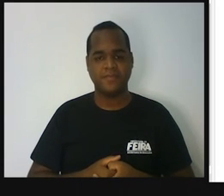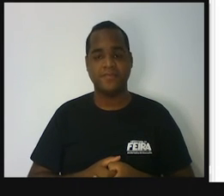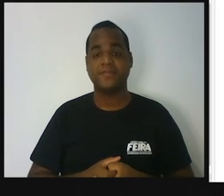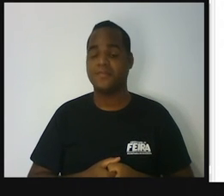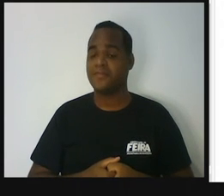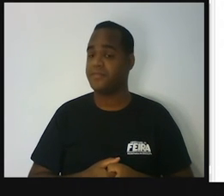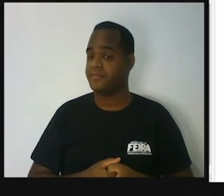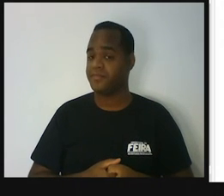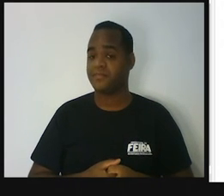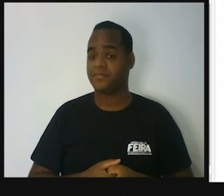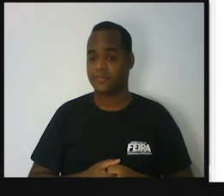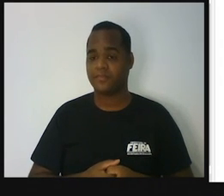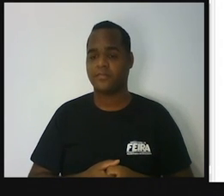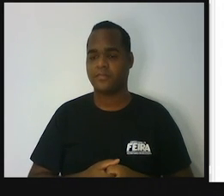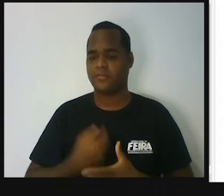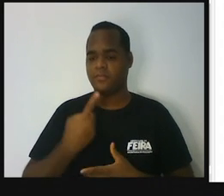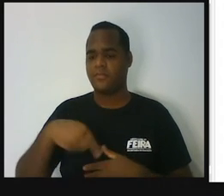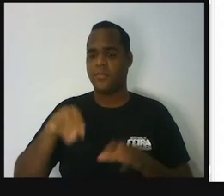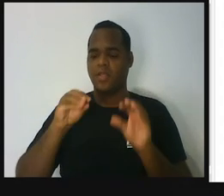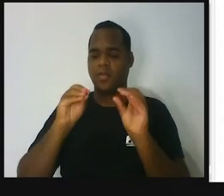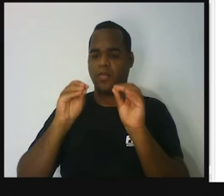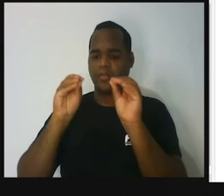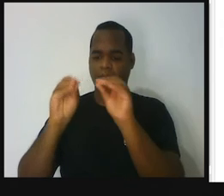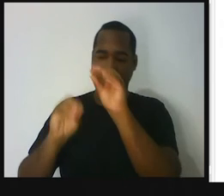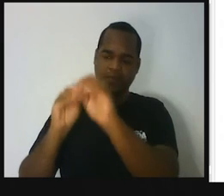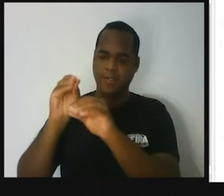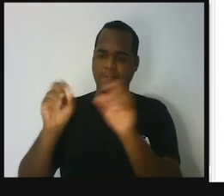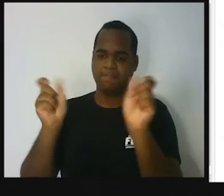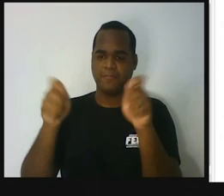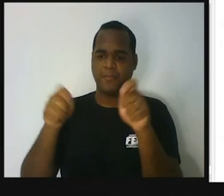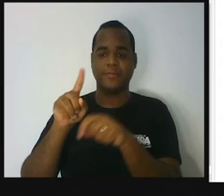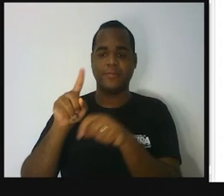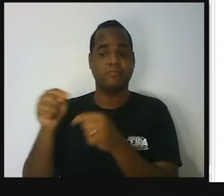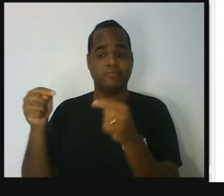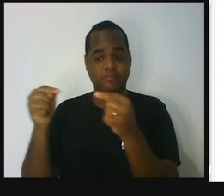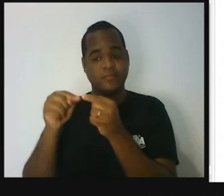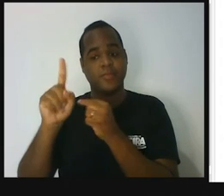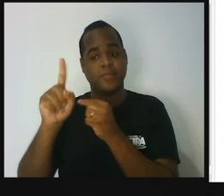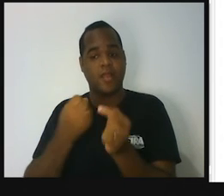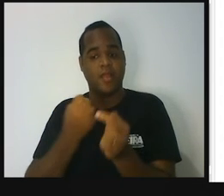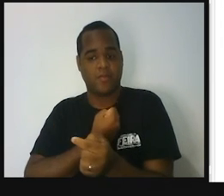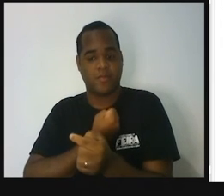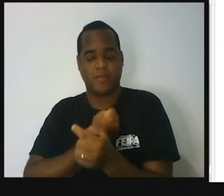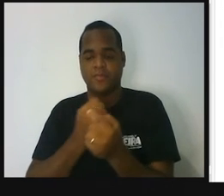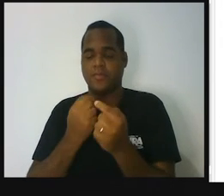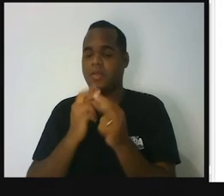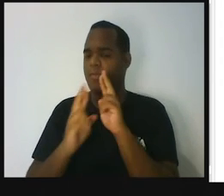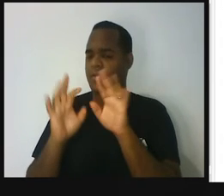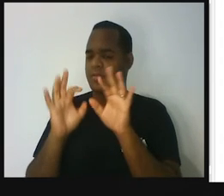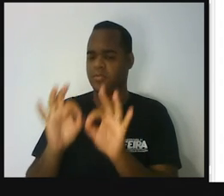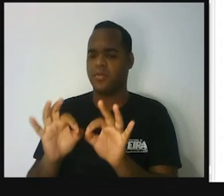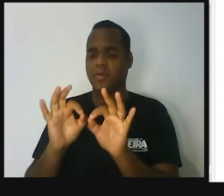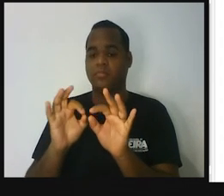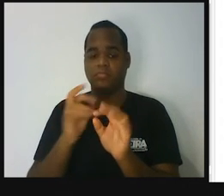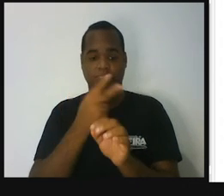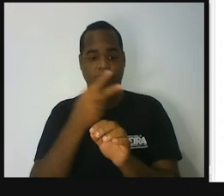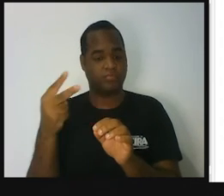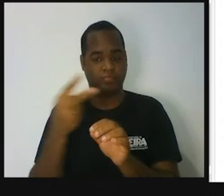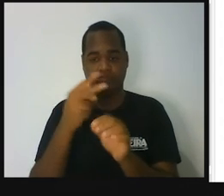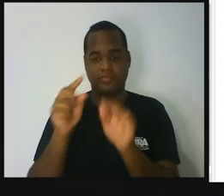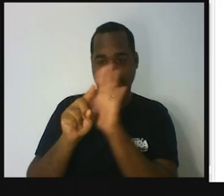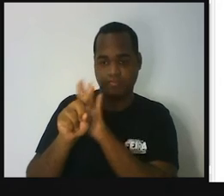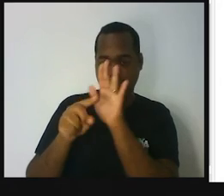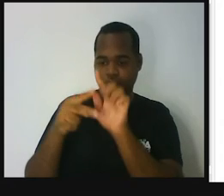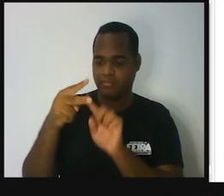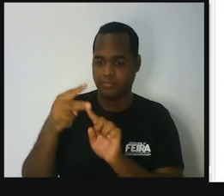gente pode até colocar aqui, ó. E dar a mesma resposta para as duas perguntas. Porque,